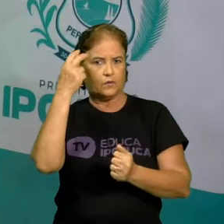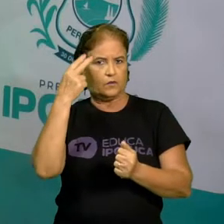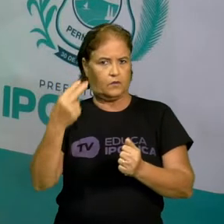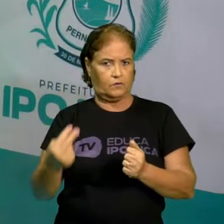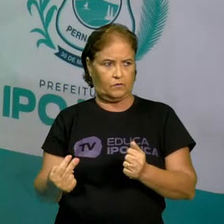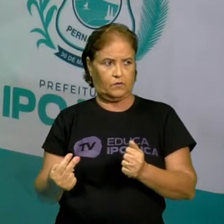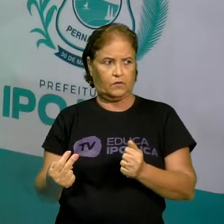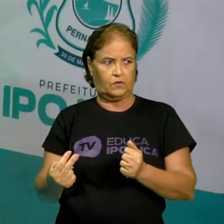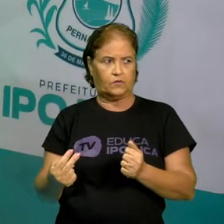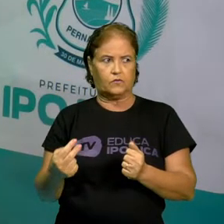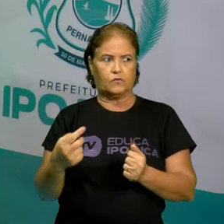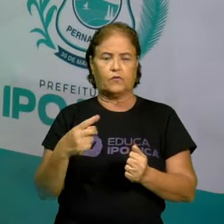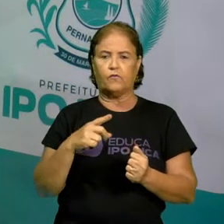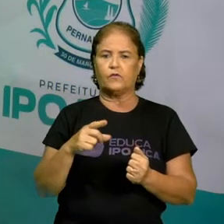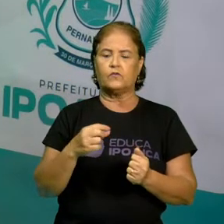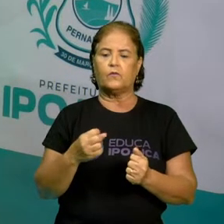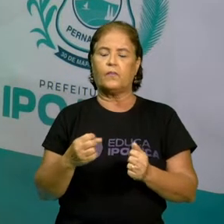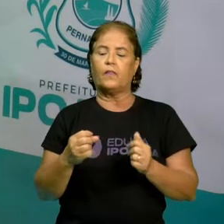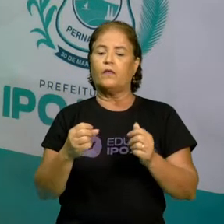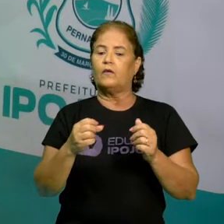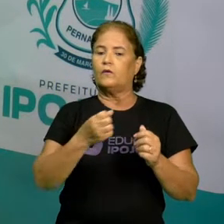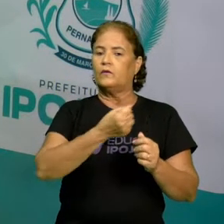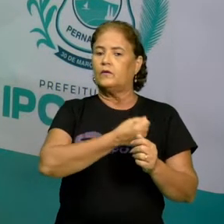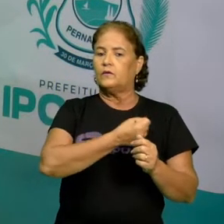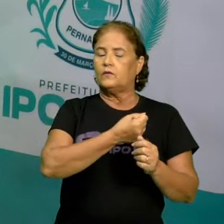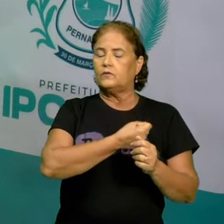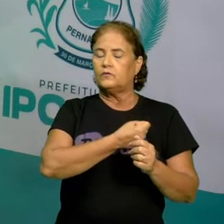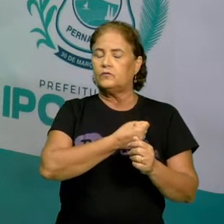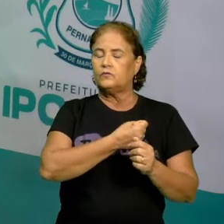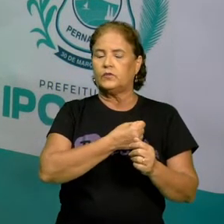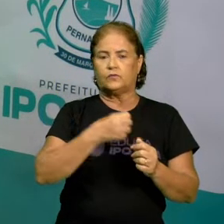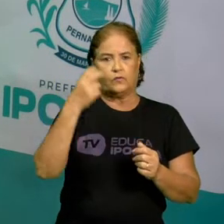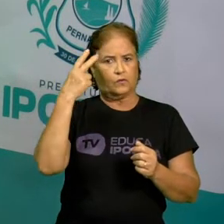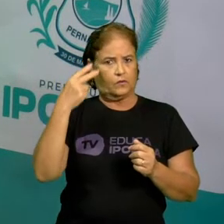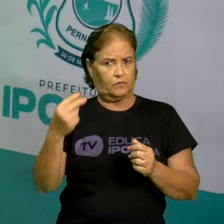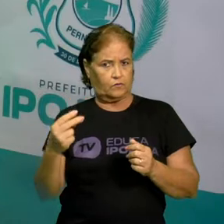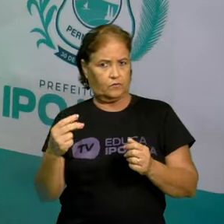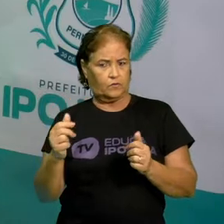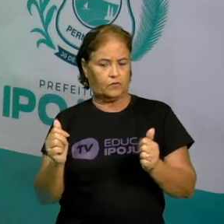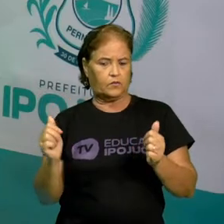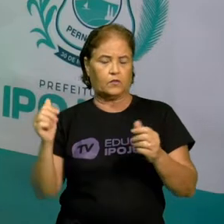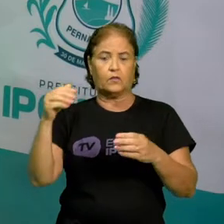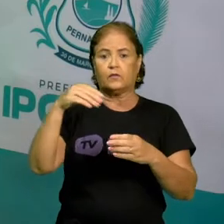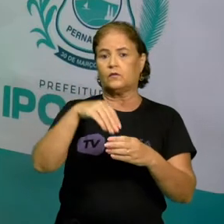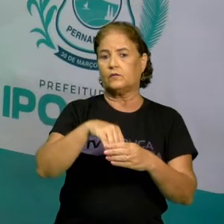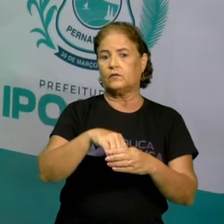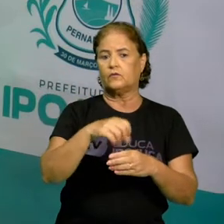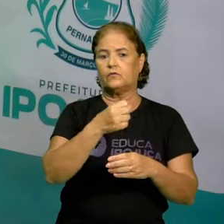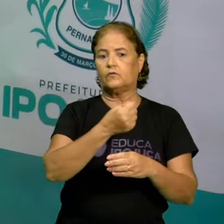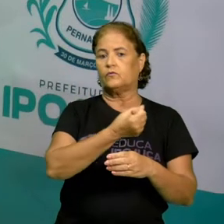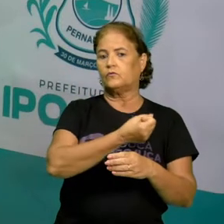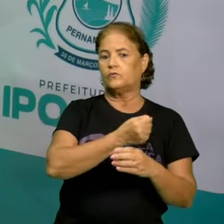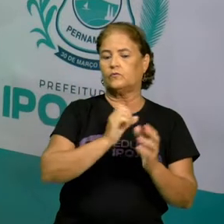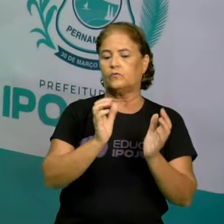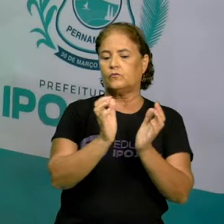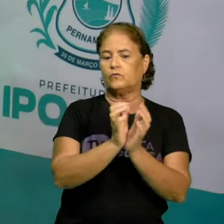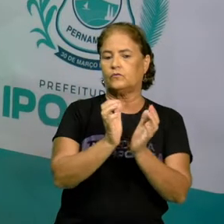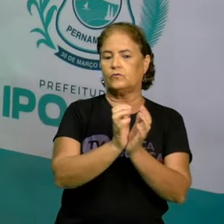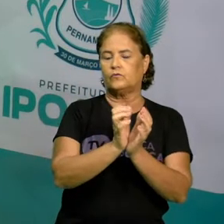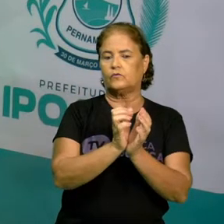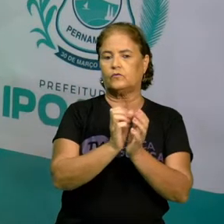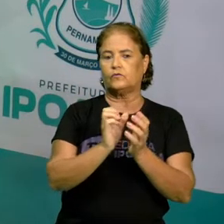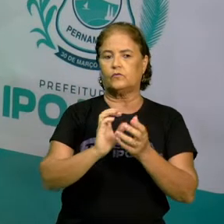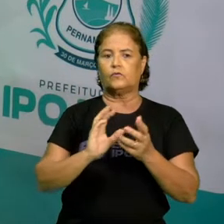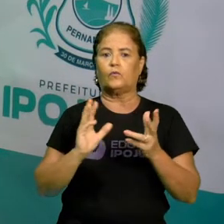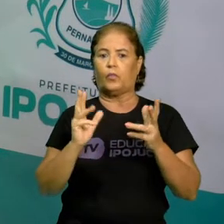Naturais está dentro do conjunto dos números inteiros. Ok? Lembre-se, o conjunto dos inteiros é representado